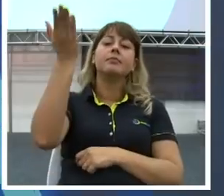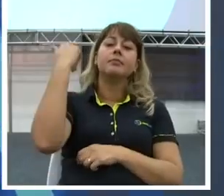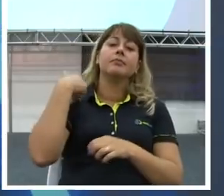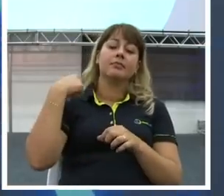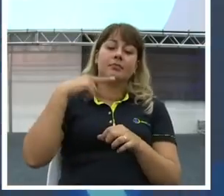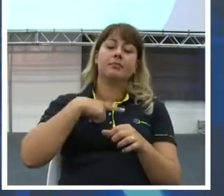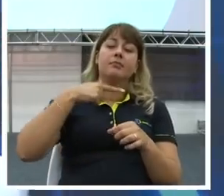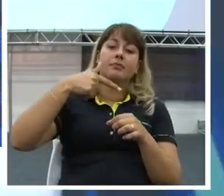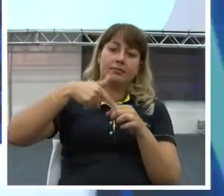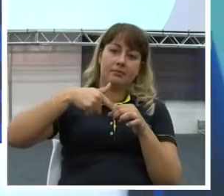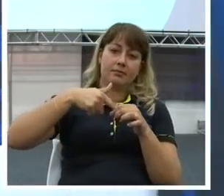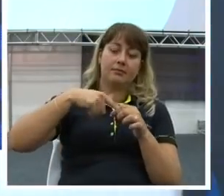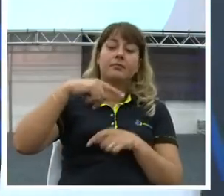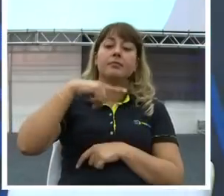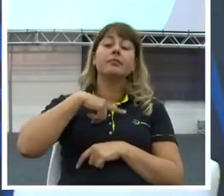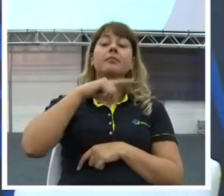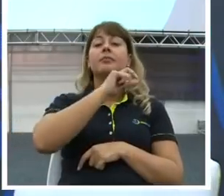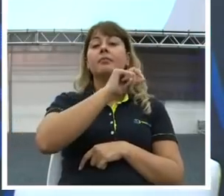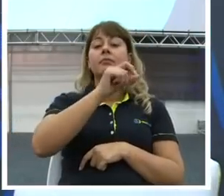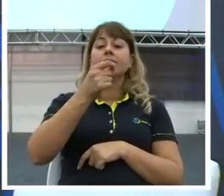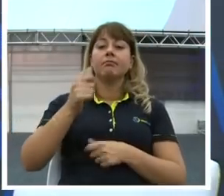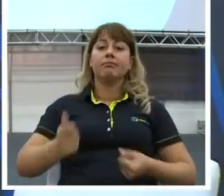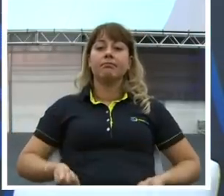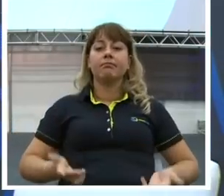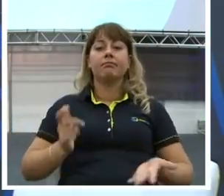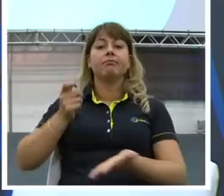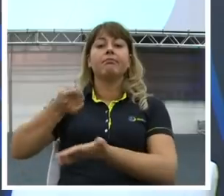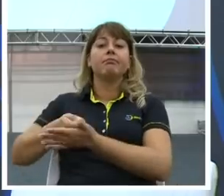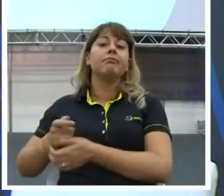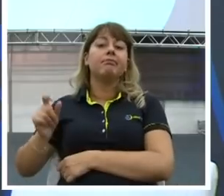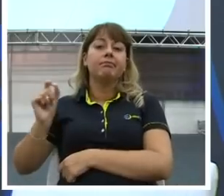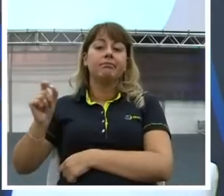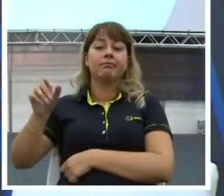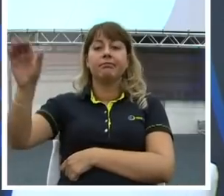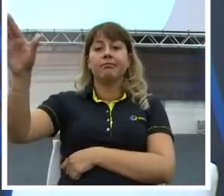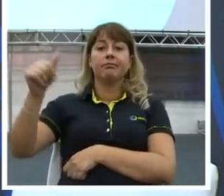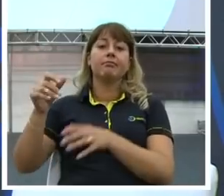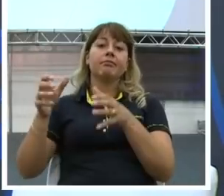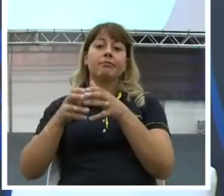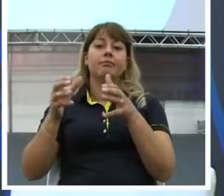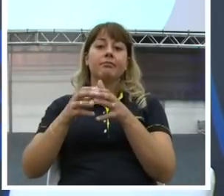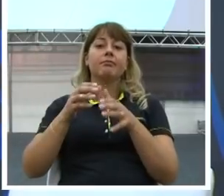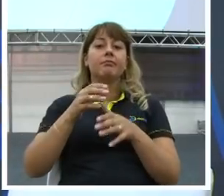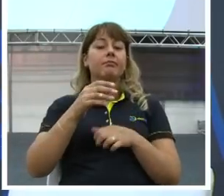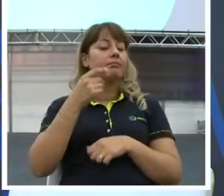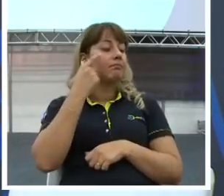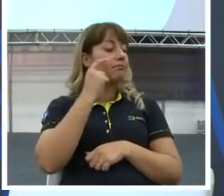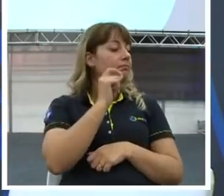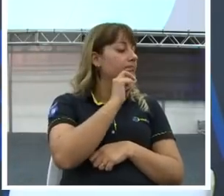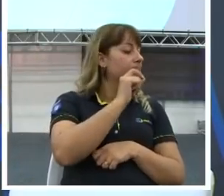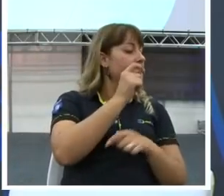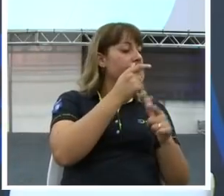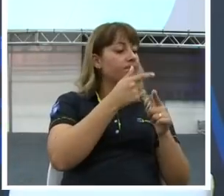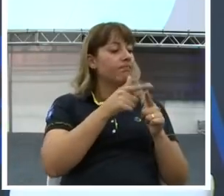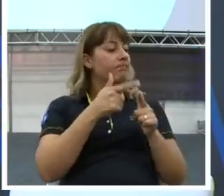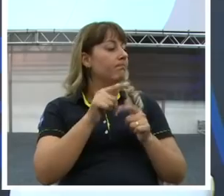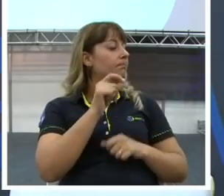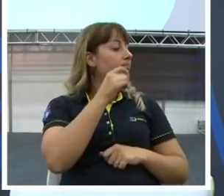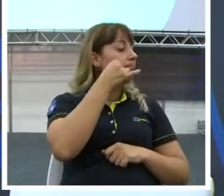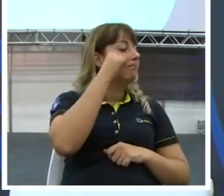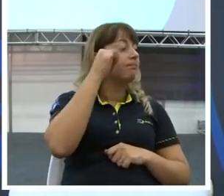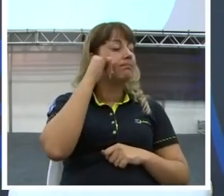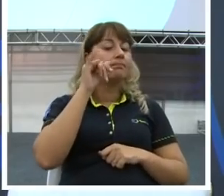Era preventiva. O que é preventiva? Você antes de dar o problema. Você já vai lá e faz